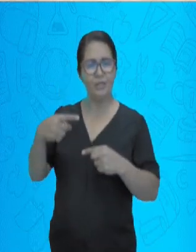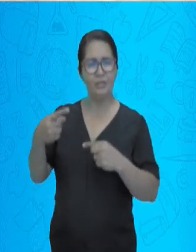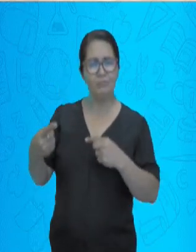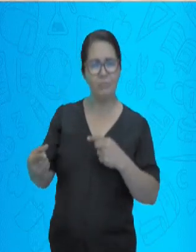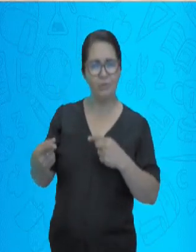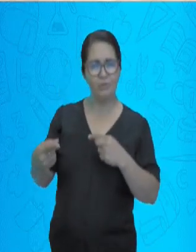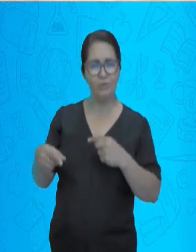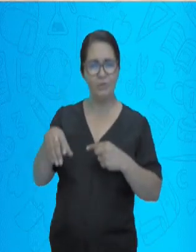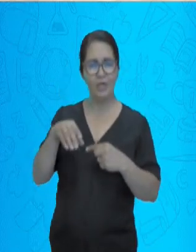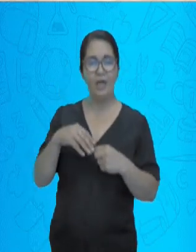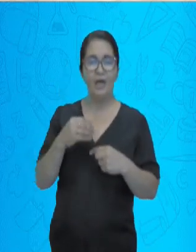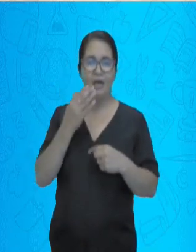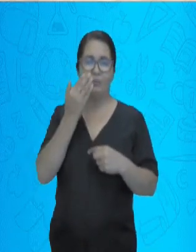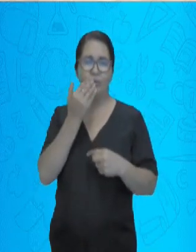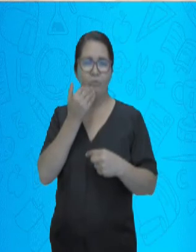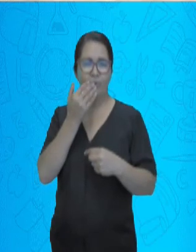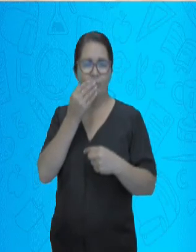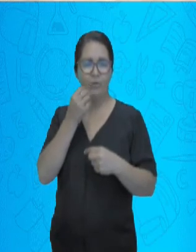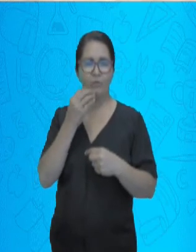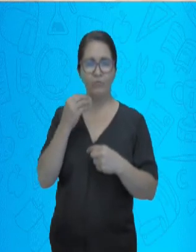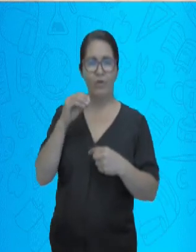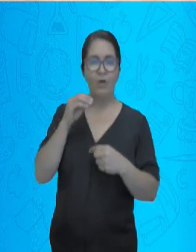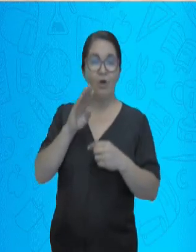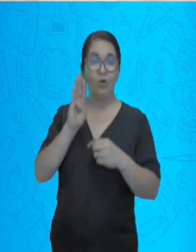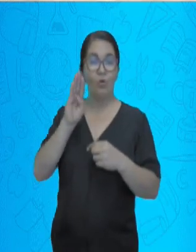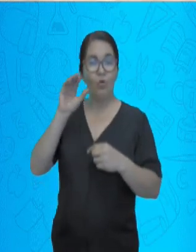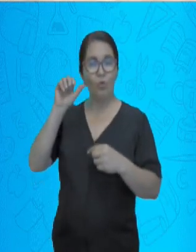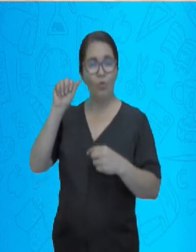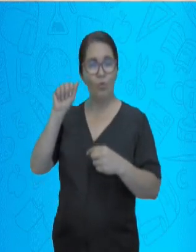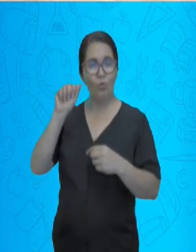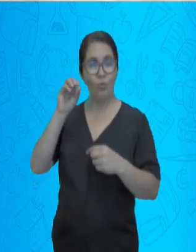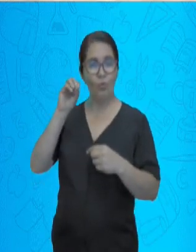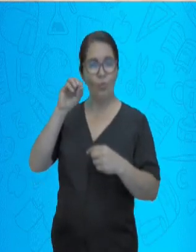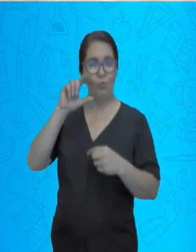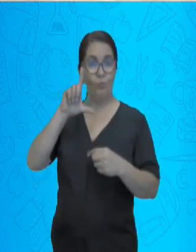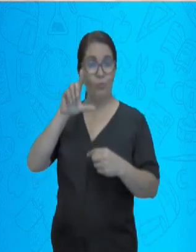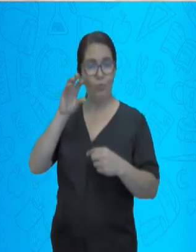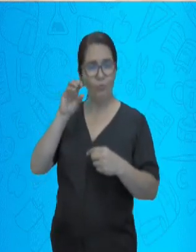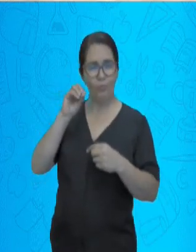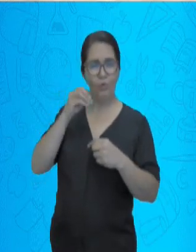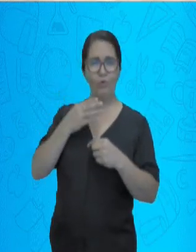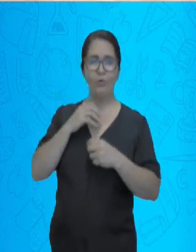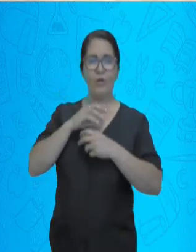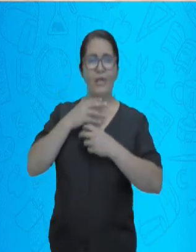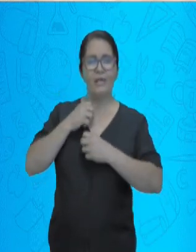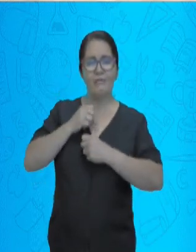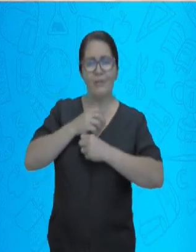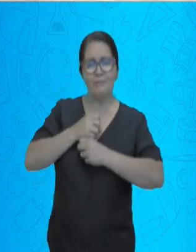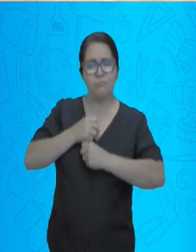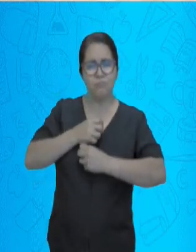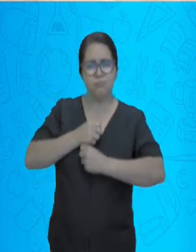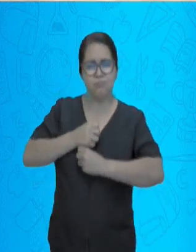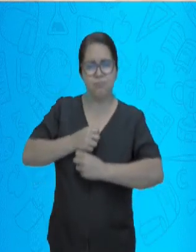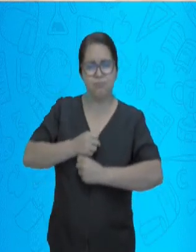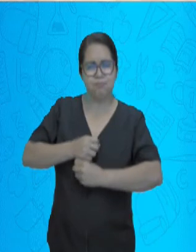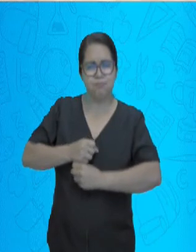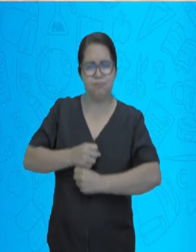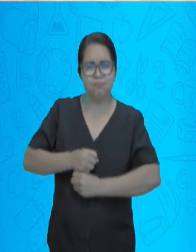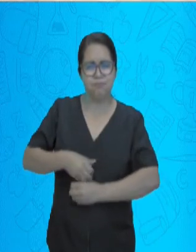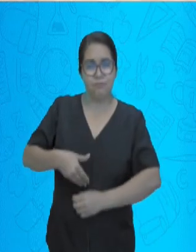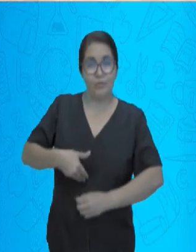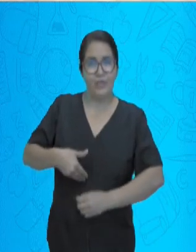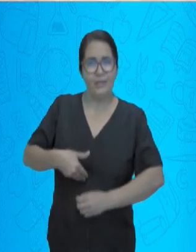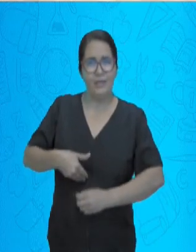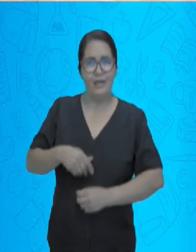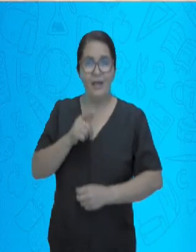alimentar, ele chega ao nosso estômago. No estômago, ele encontra o suco gástrico e começa aí um processo de quebra maior e